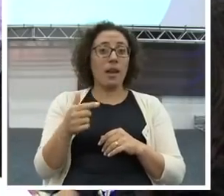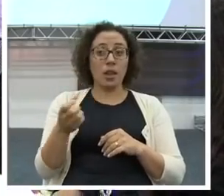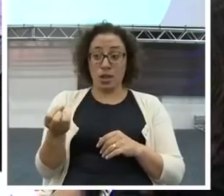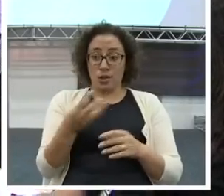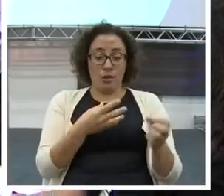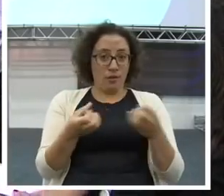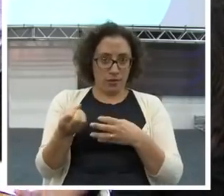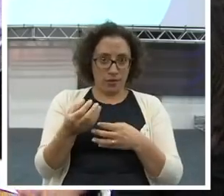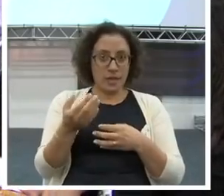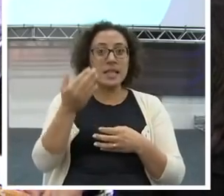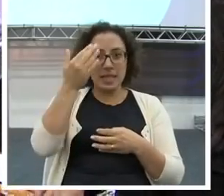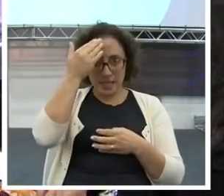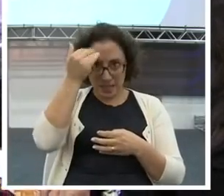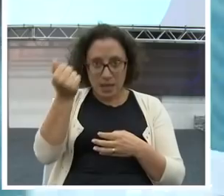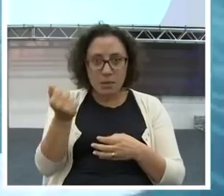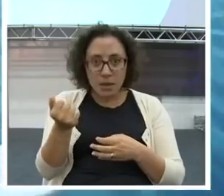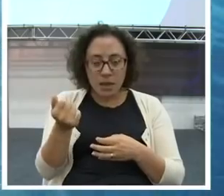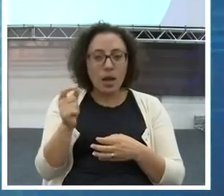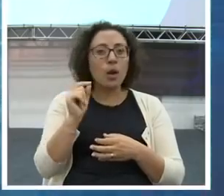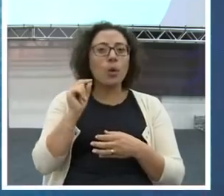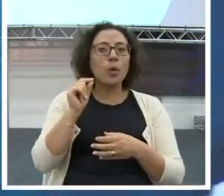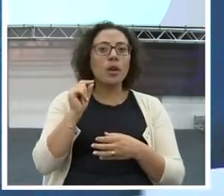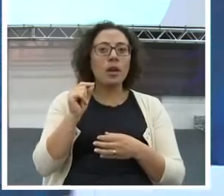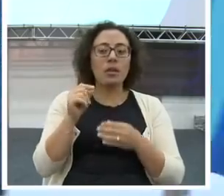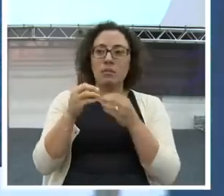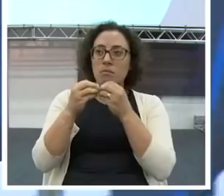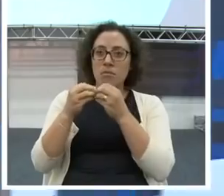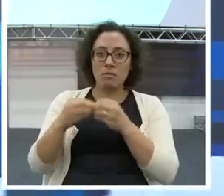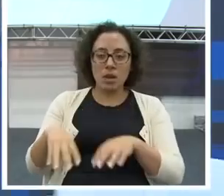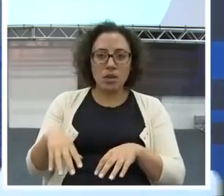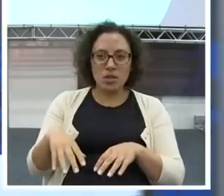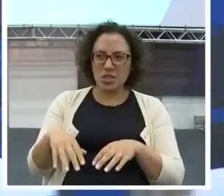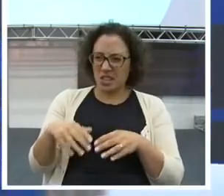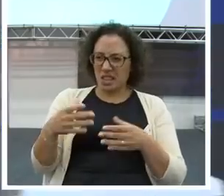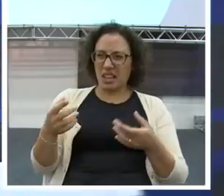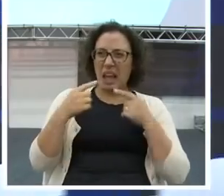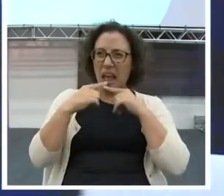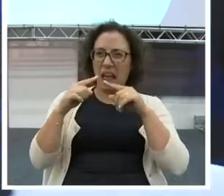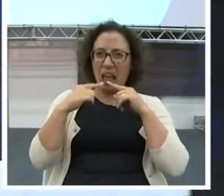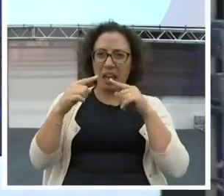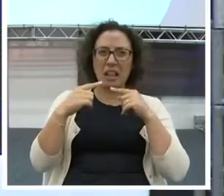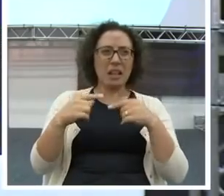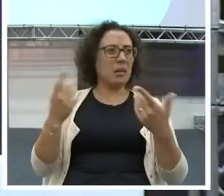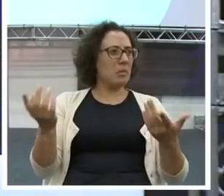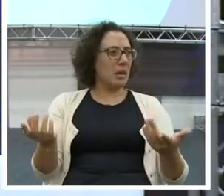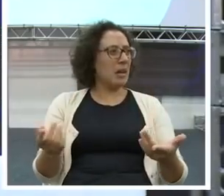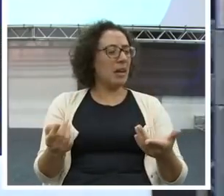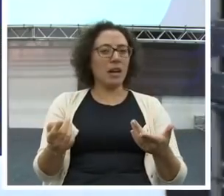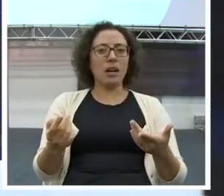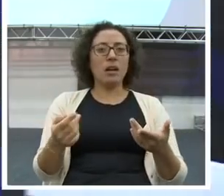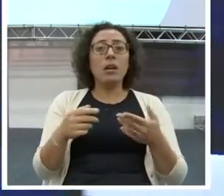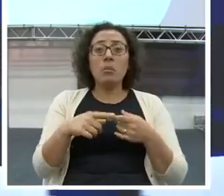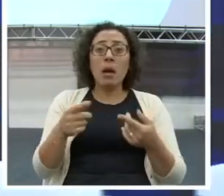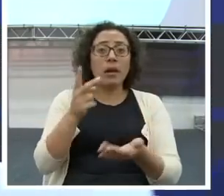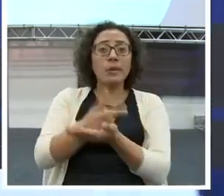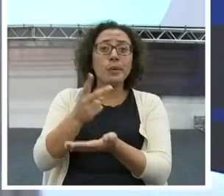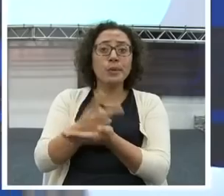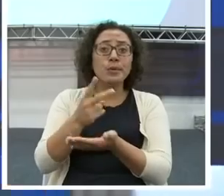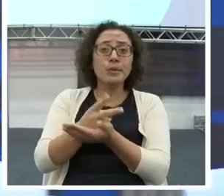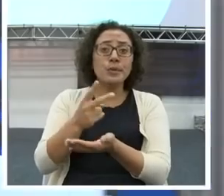Você sabe que o cara só te prejudica, você reclama das taxas, mas continua lá.